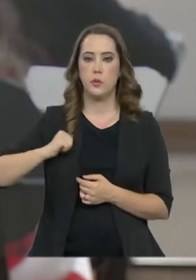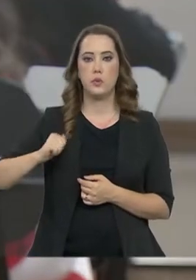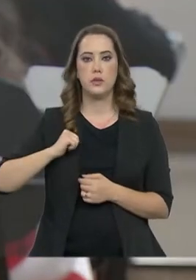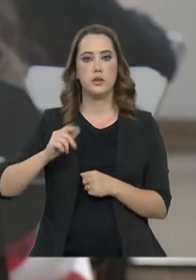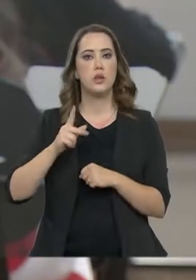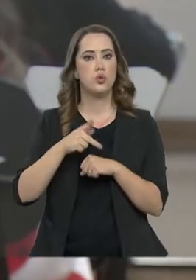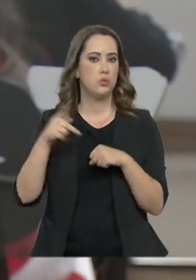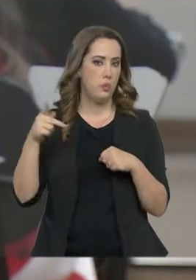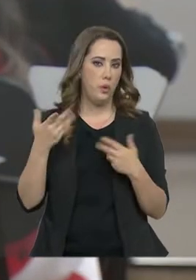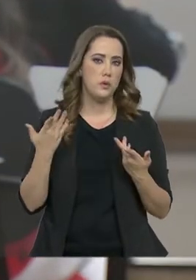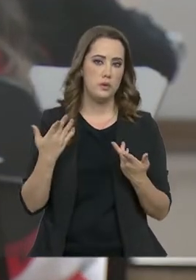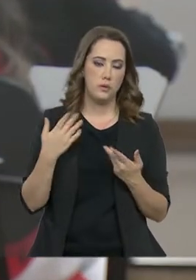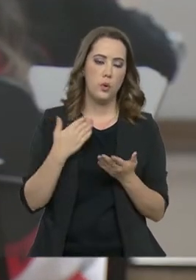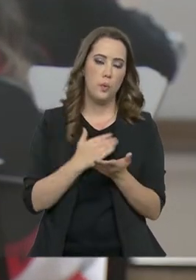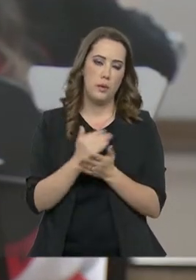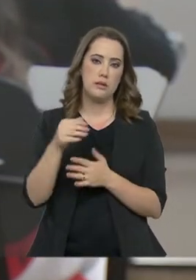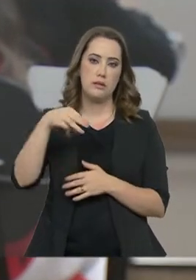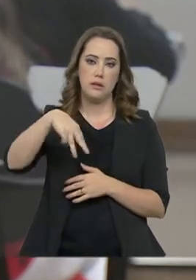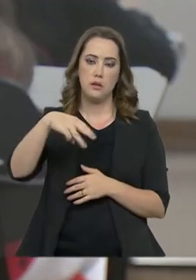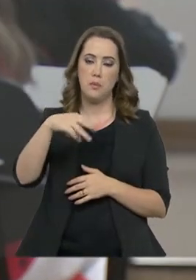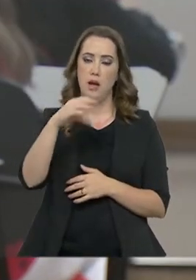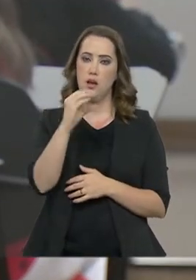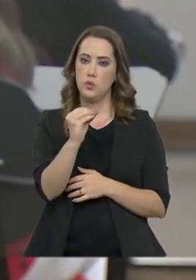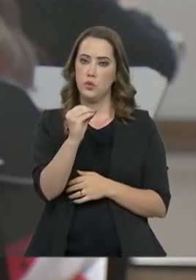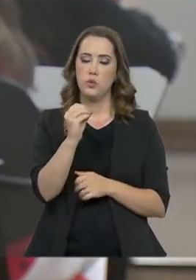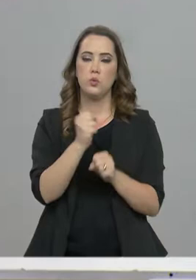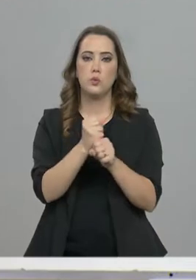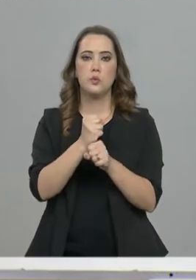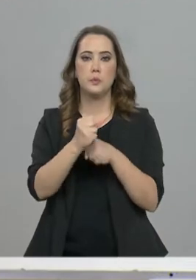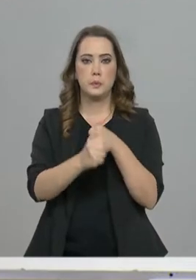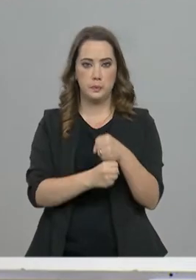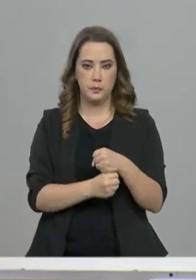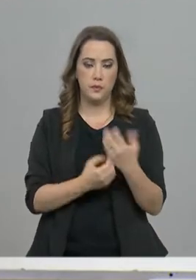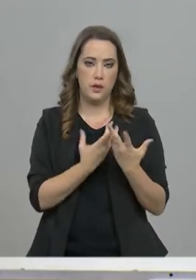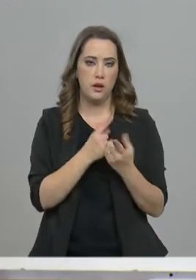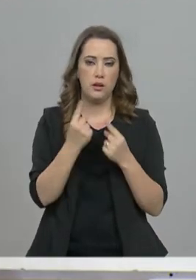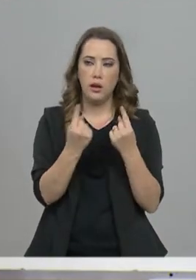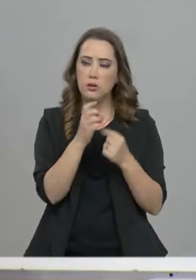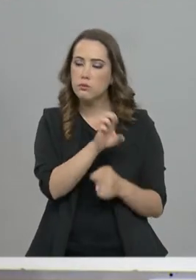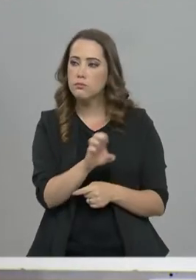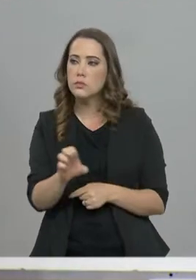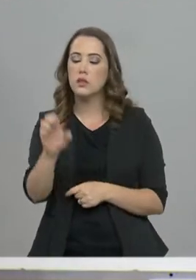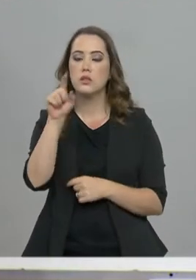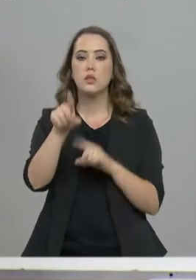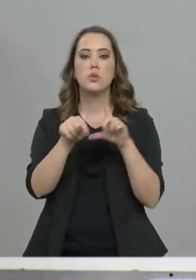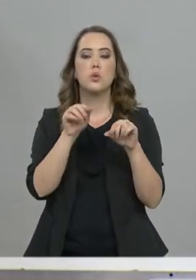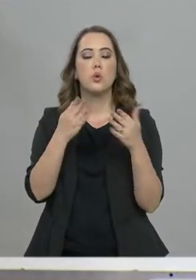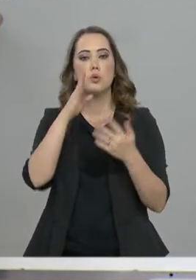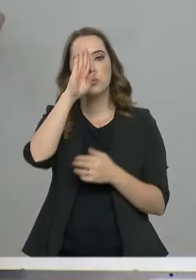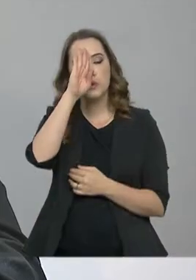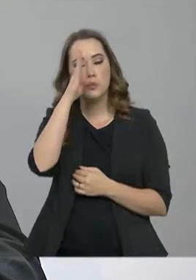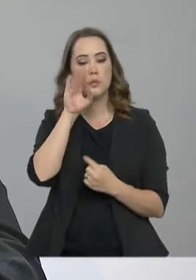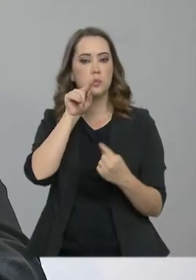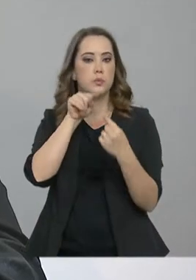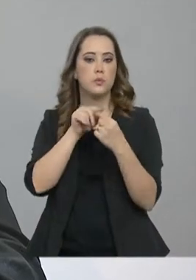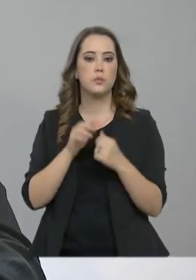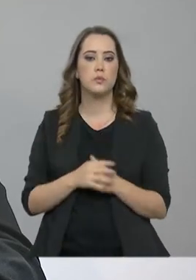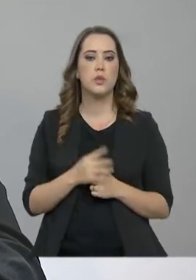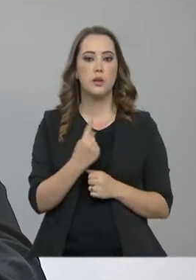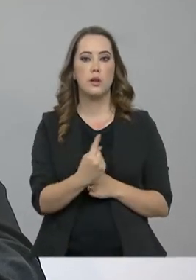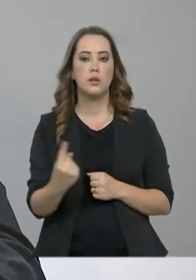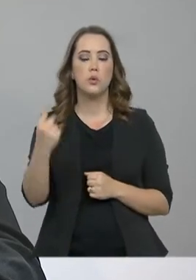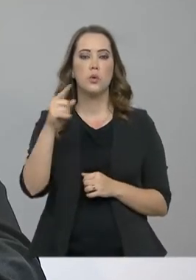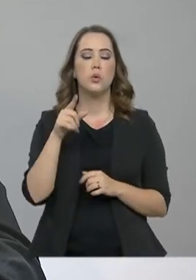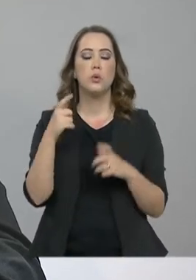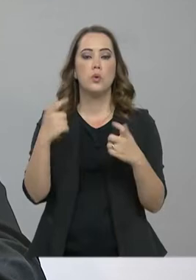a partir de março do ano que vem. Cada estado vai ficar encarregado de definir quais são as áreas prioritárias. Cada região